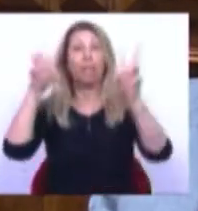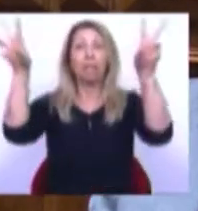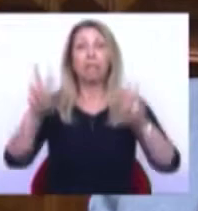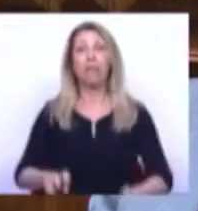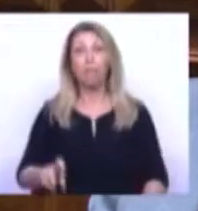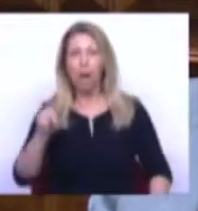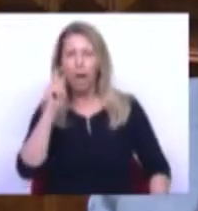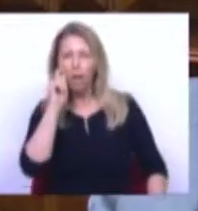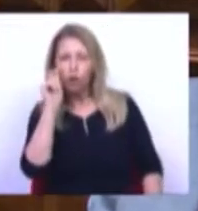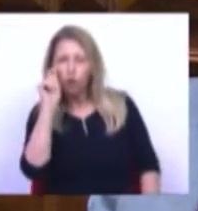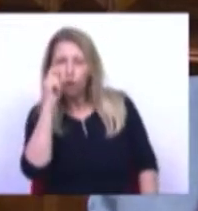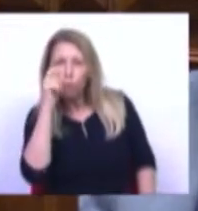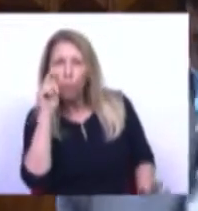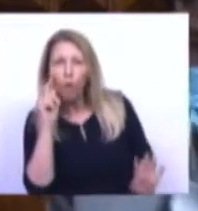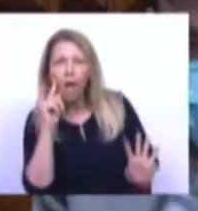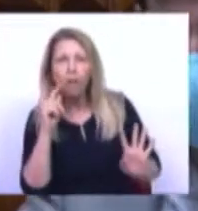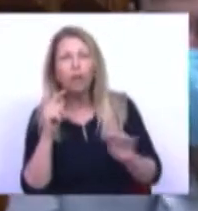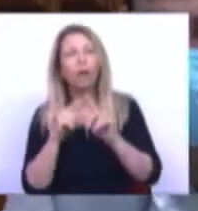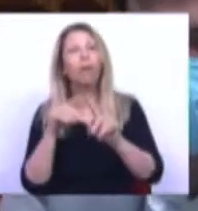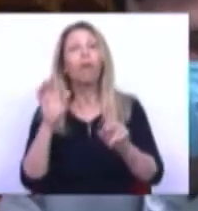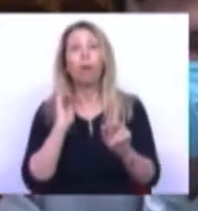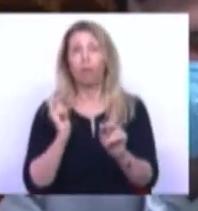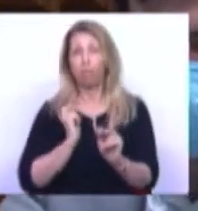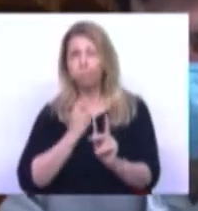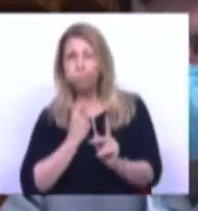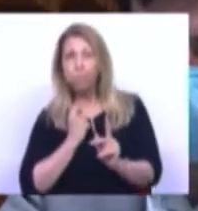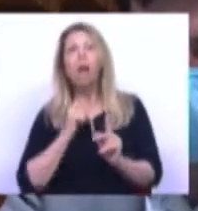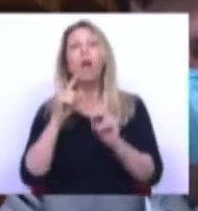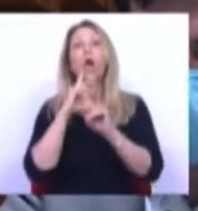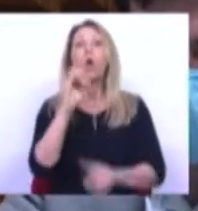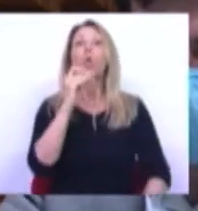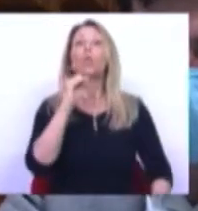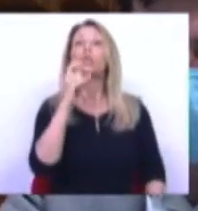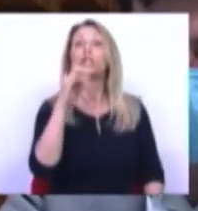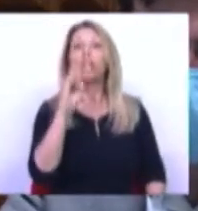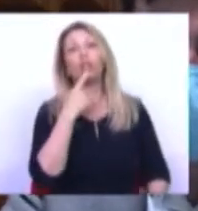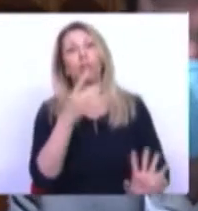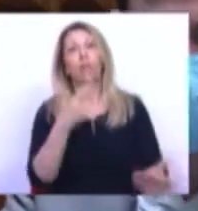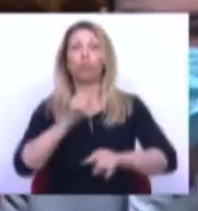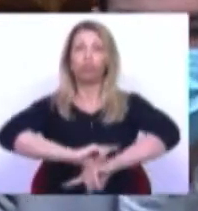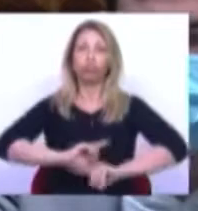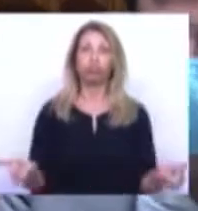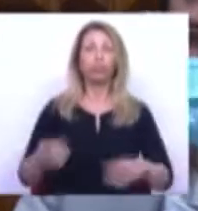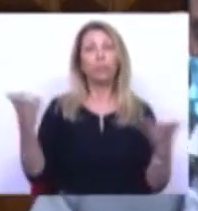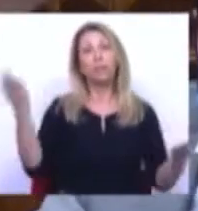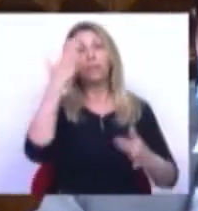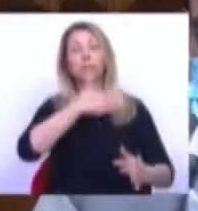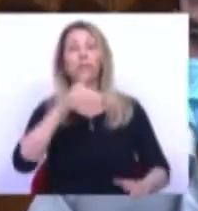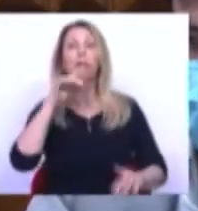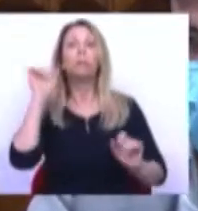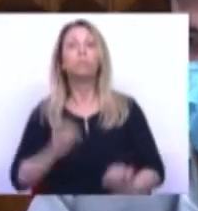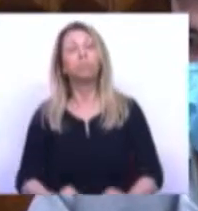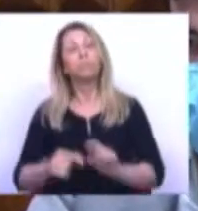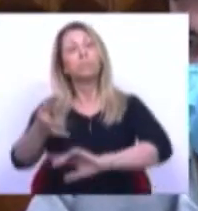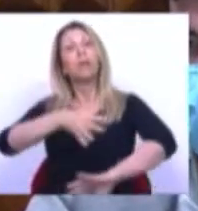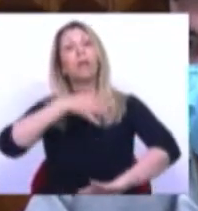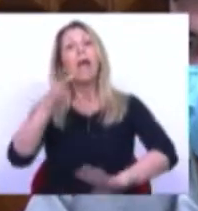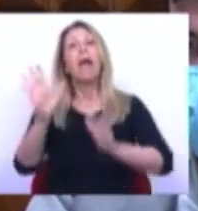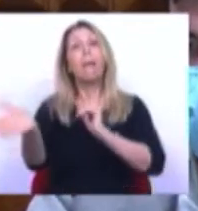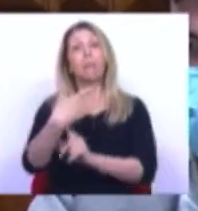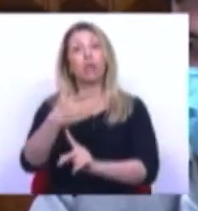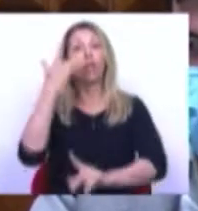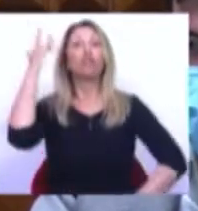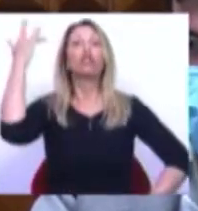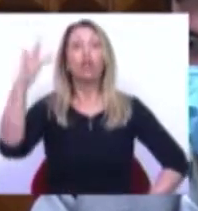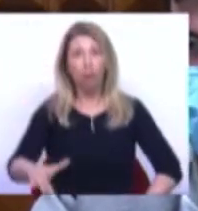dizer mais do que aquilo que disse. Se for um tema de transferência de dados para uma embaixada estrangeira, é crime falso com o Ministério Público e com a Polícia